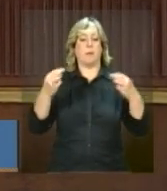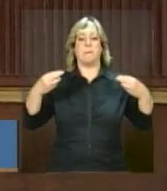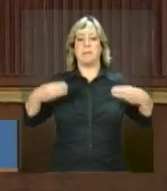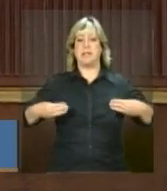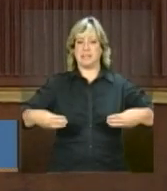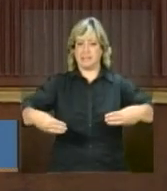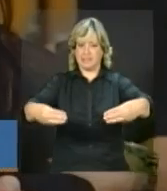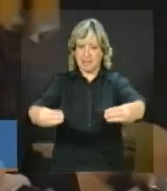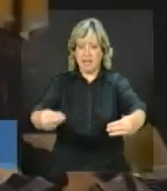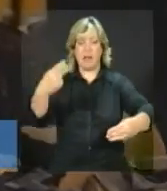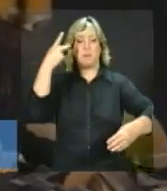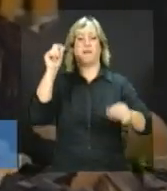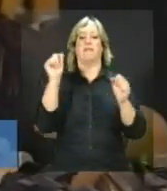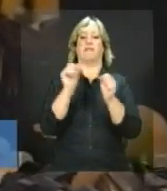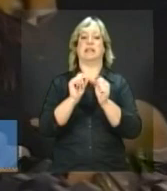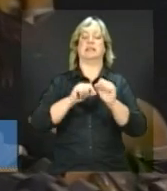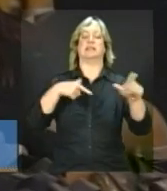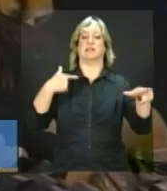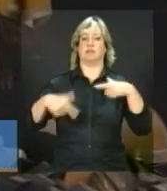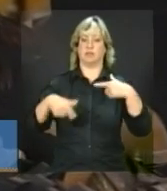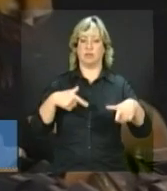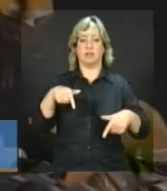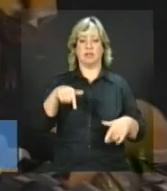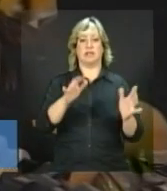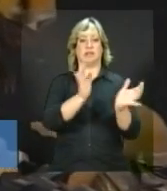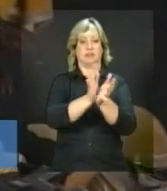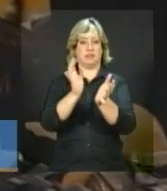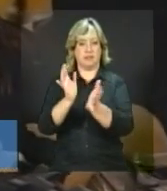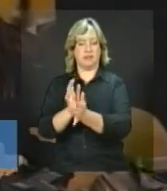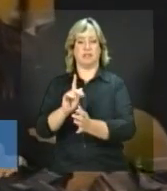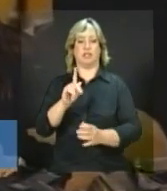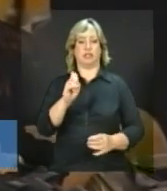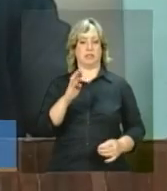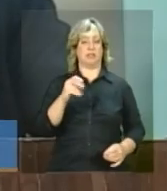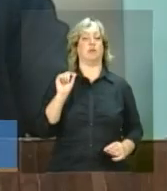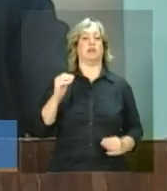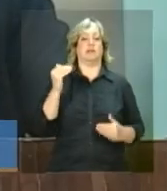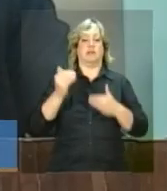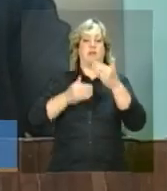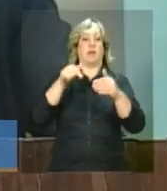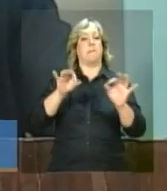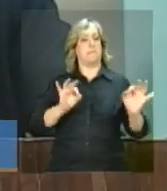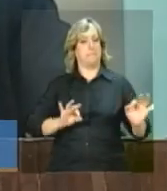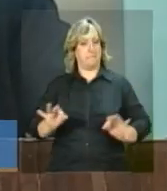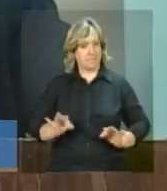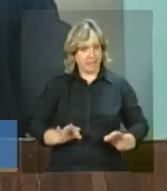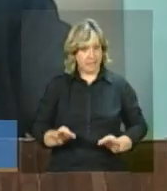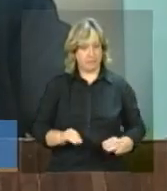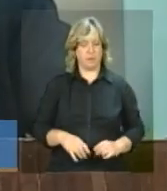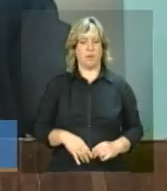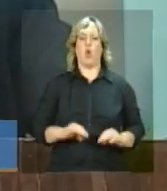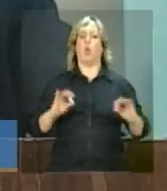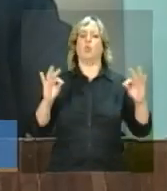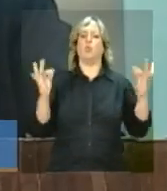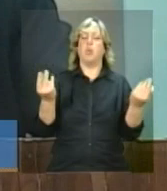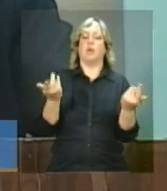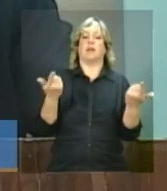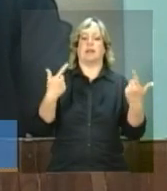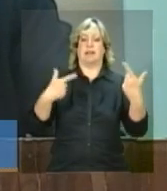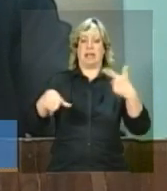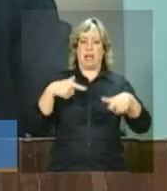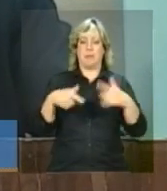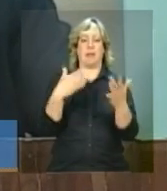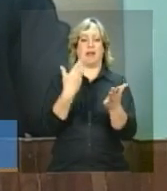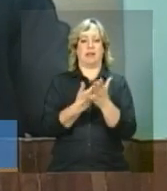para atuação no âmbito da gestão e desenvolvimento de ações do plano. As ações de